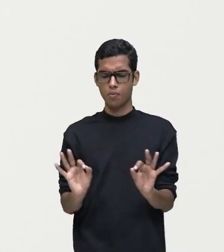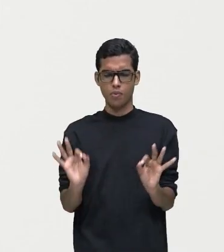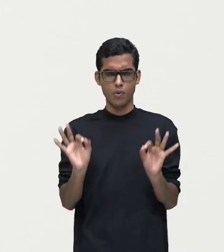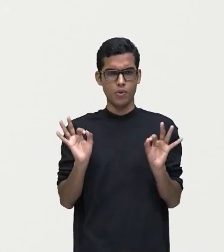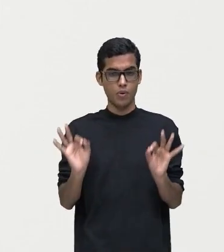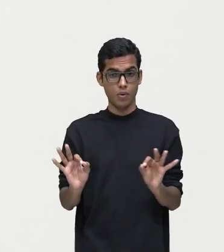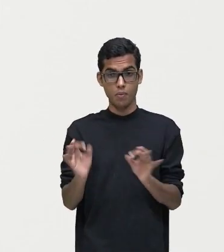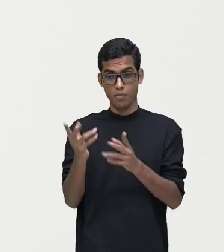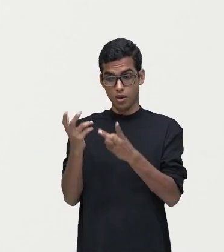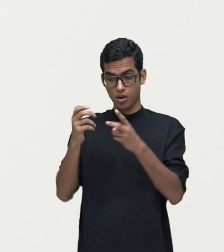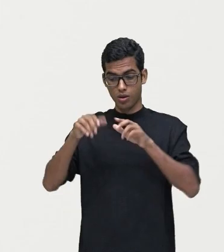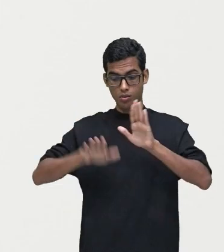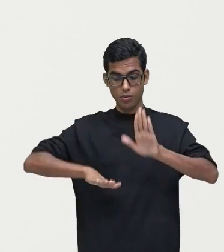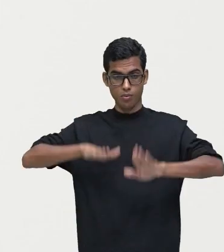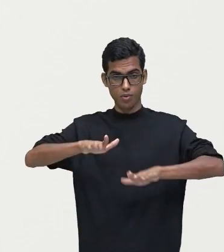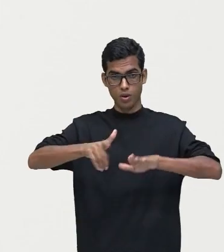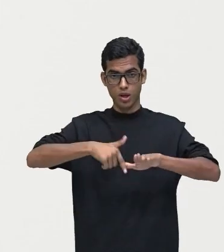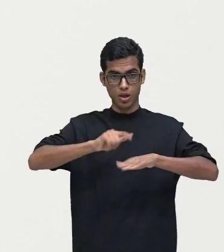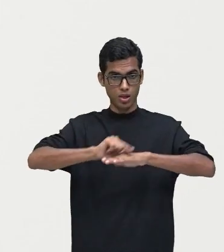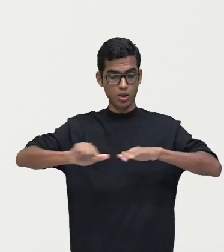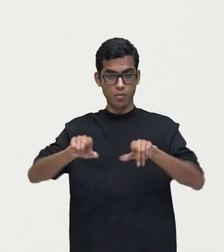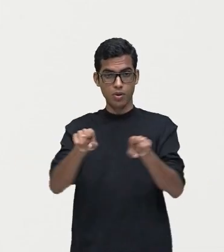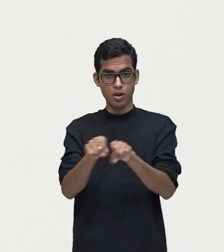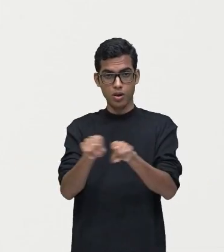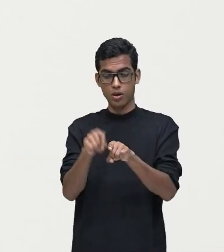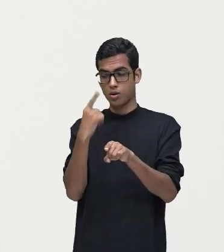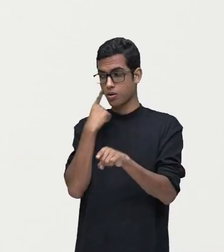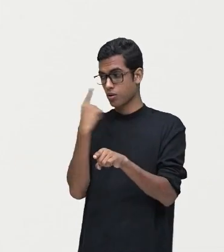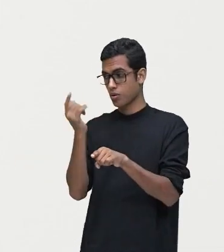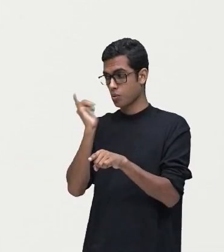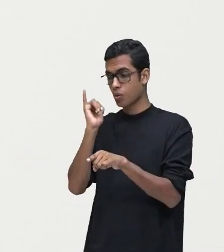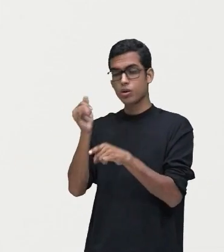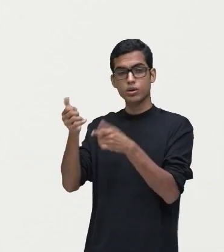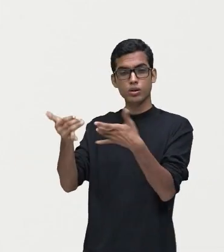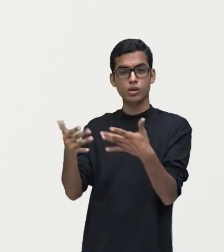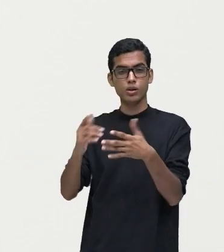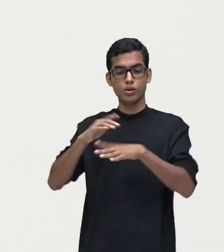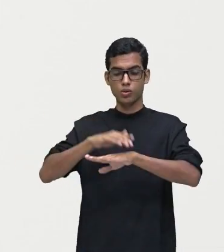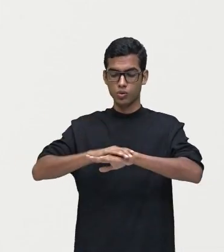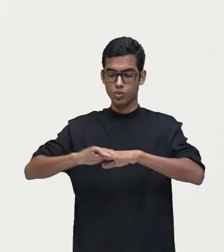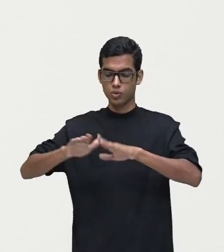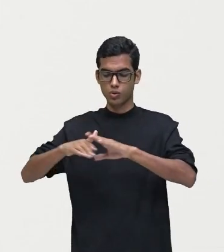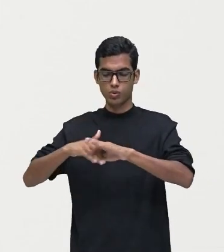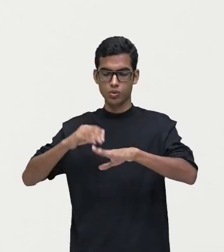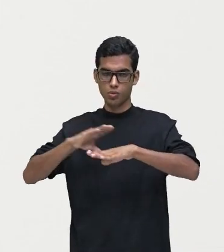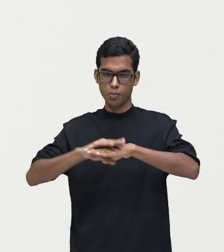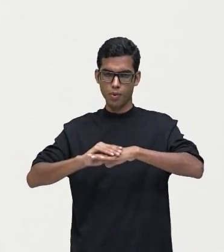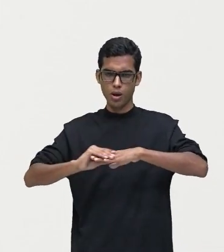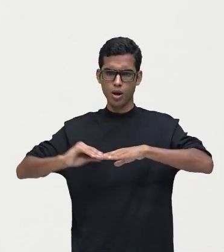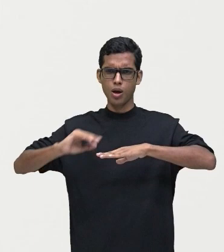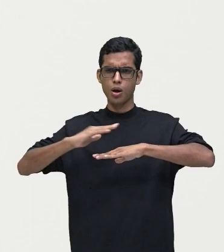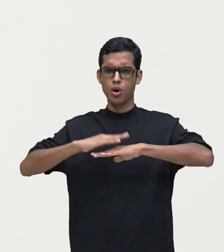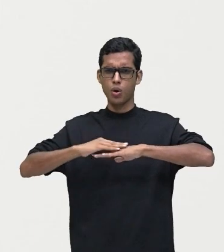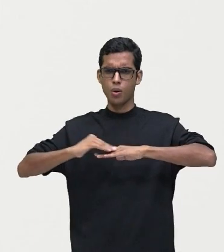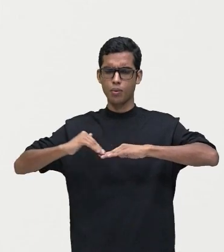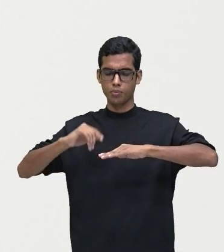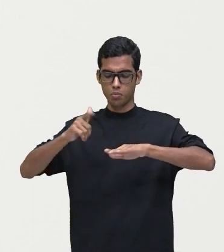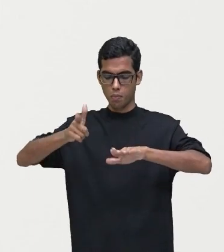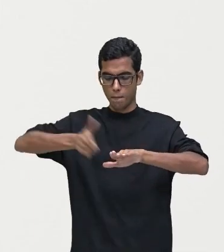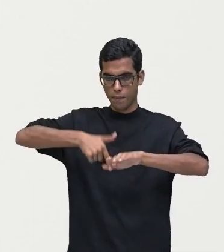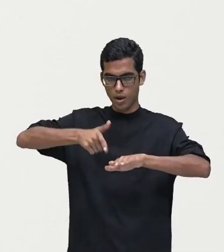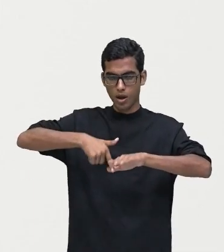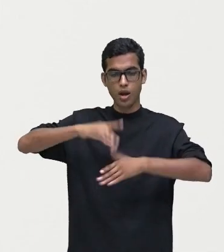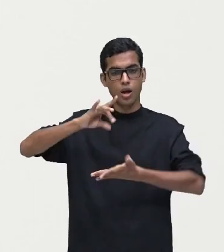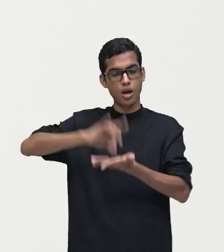descalço. Mas o nosso narrador diz que é um pé gracio, ou seja, um pé delicado,